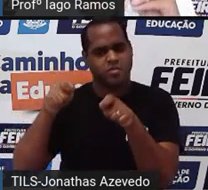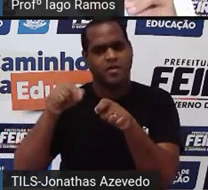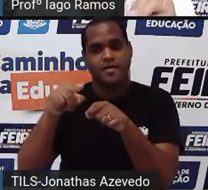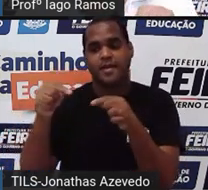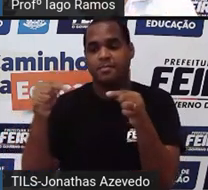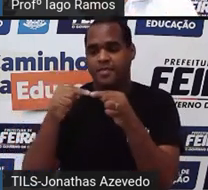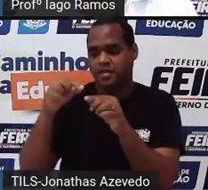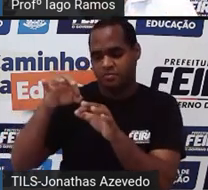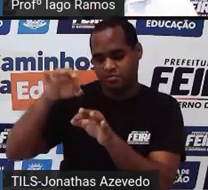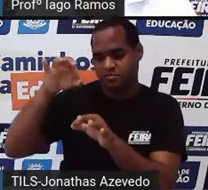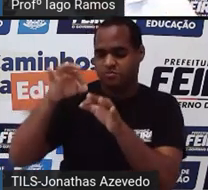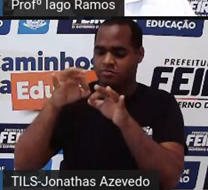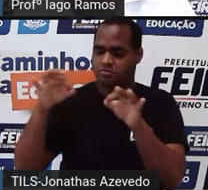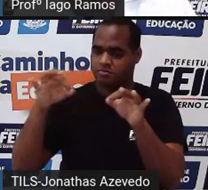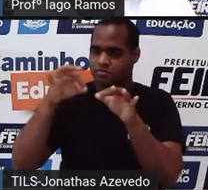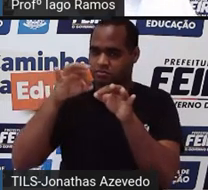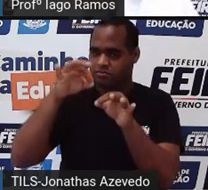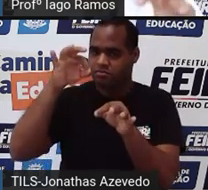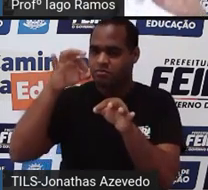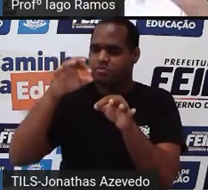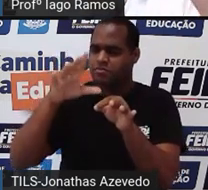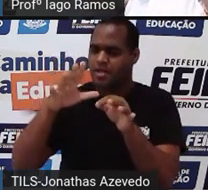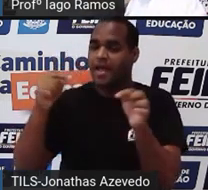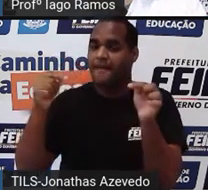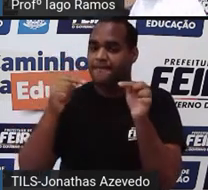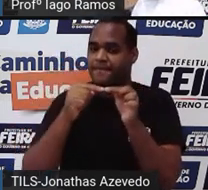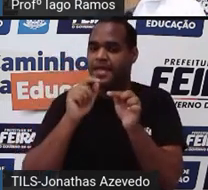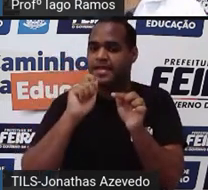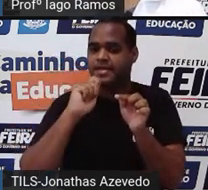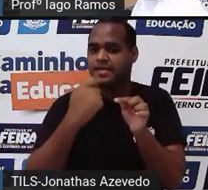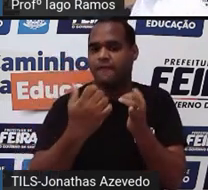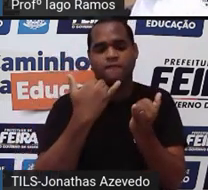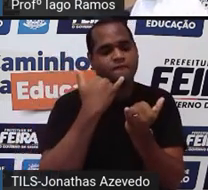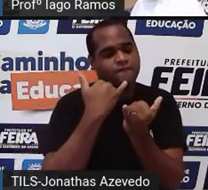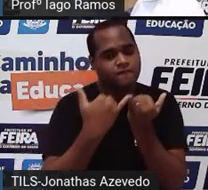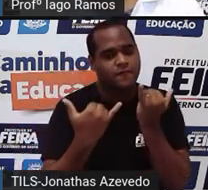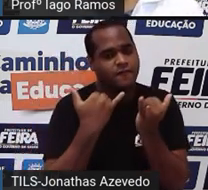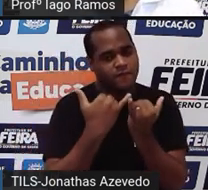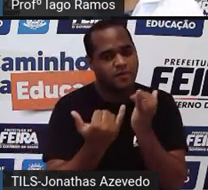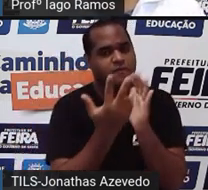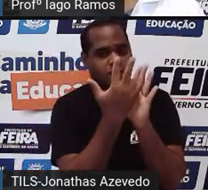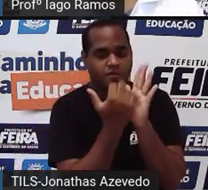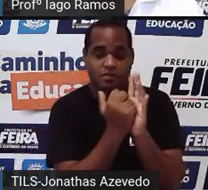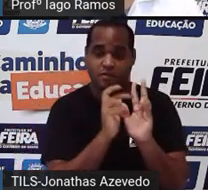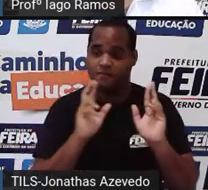as medidas da figura com a semelhança de figuras.